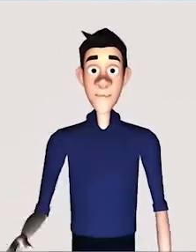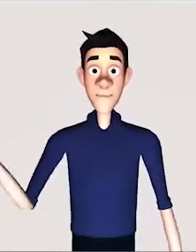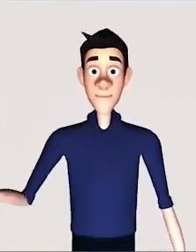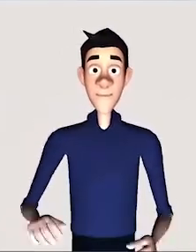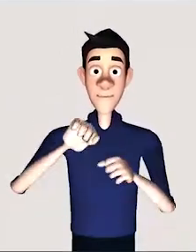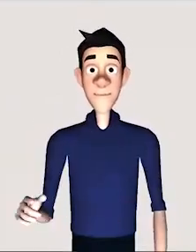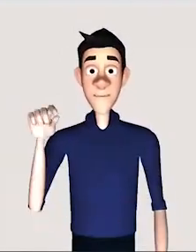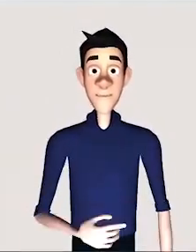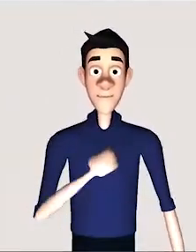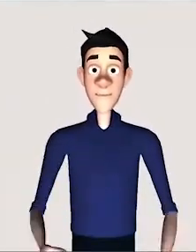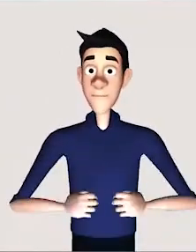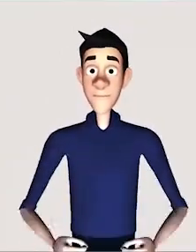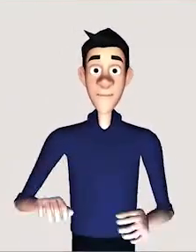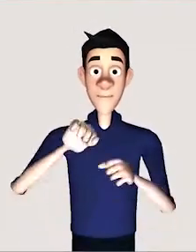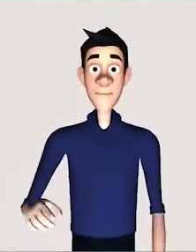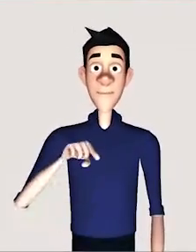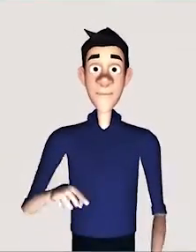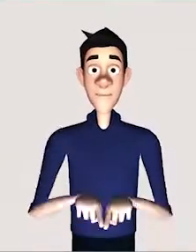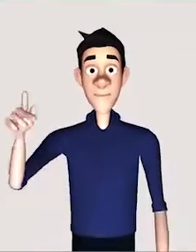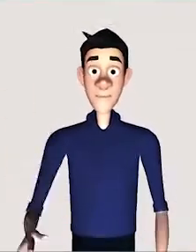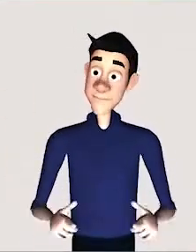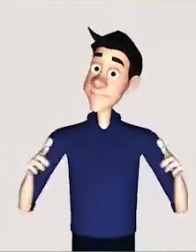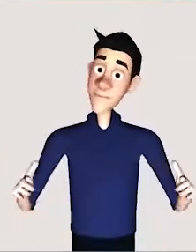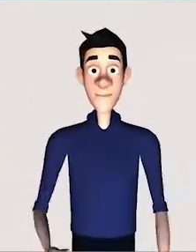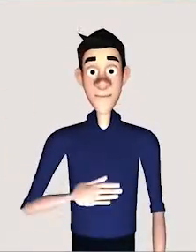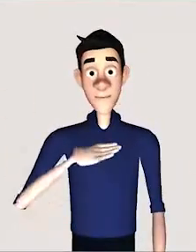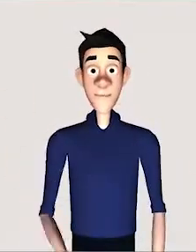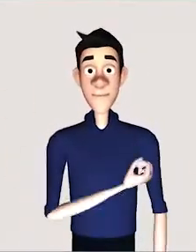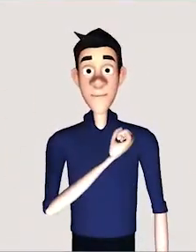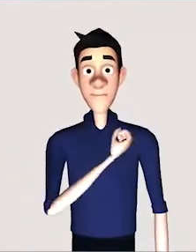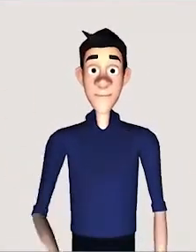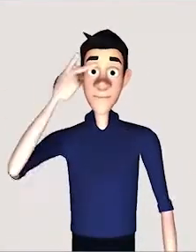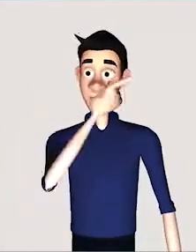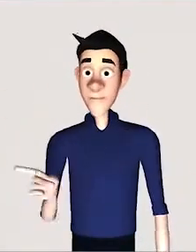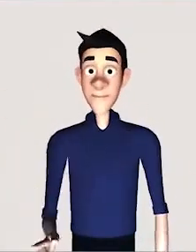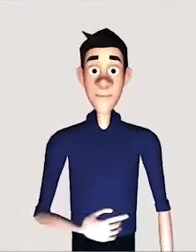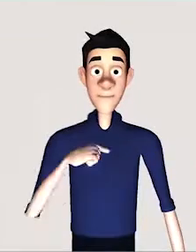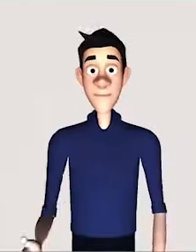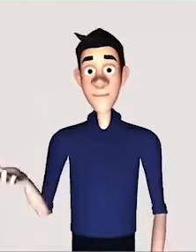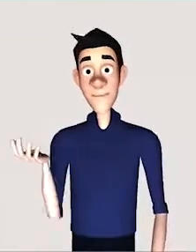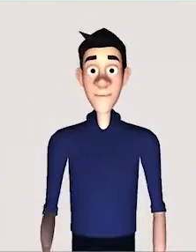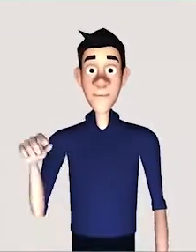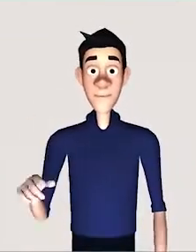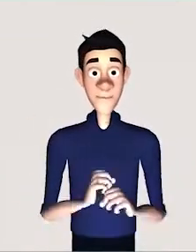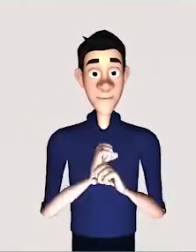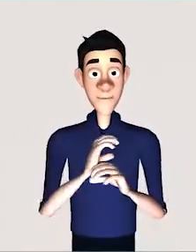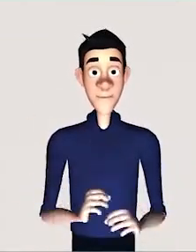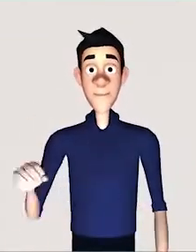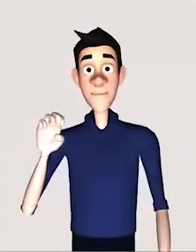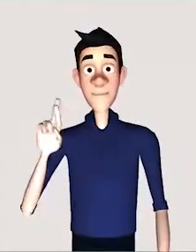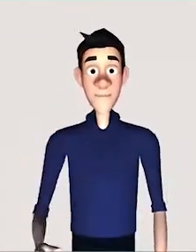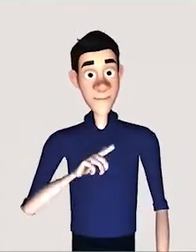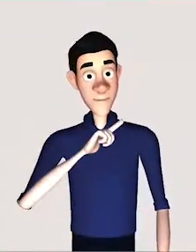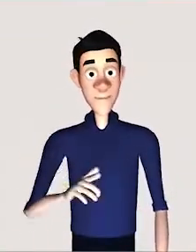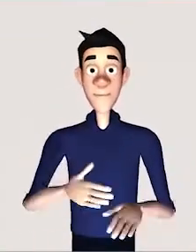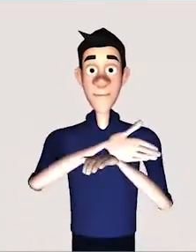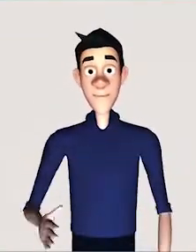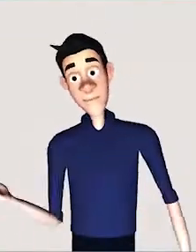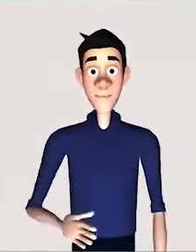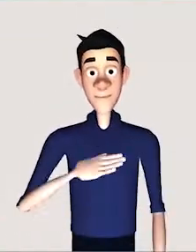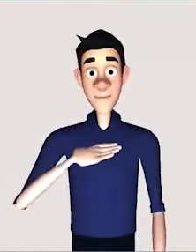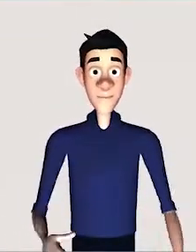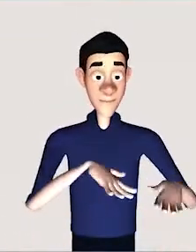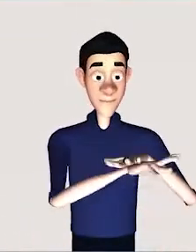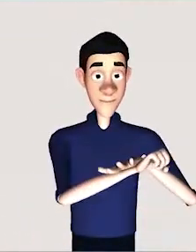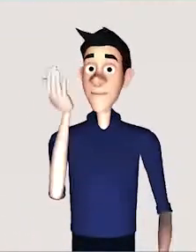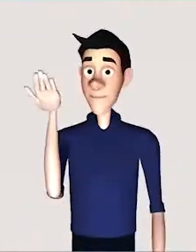enganar bastante. Então, agora a gente vai chegar naquilo que eu diria que é a chave de ouro da